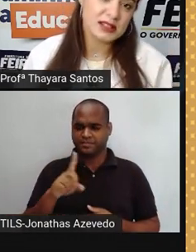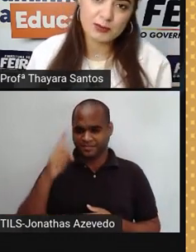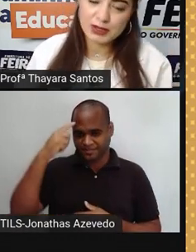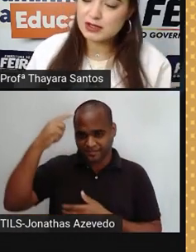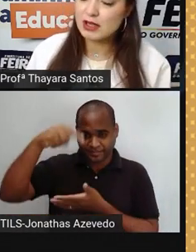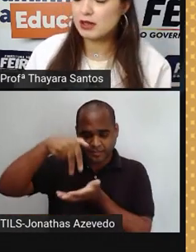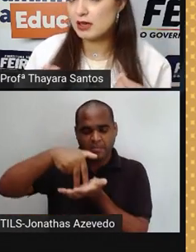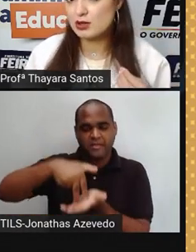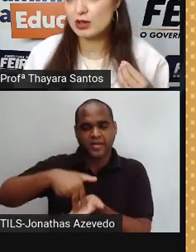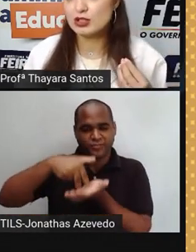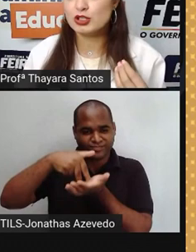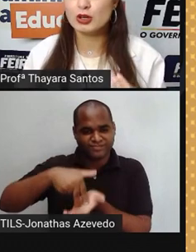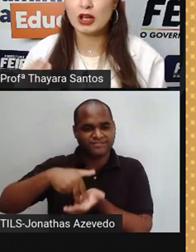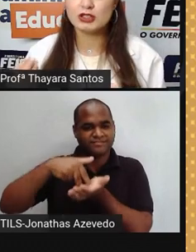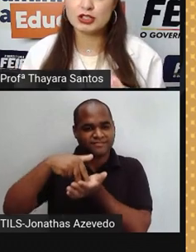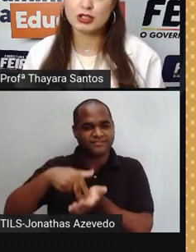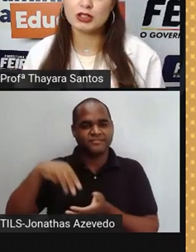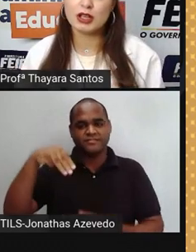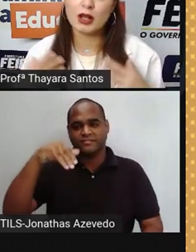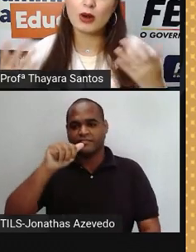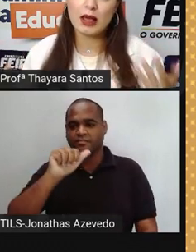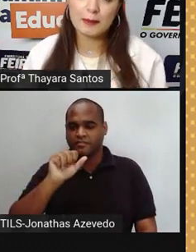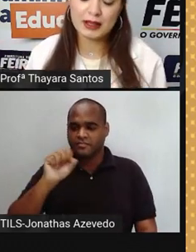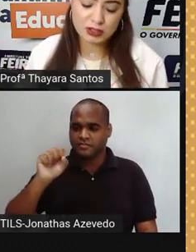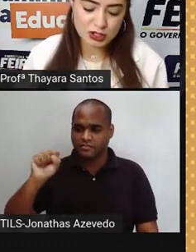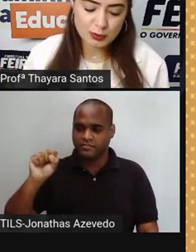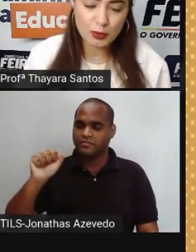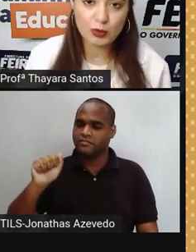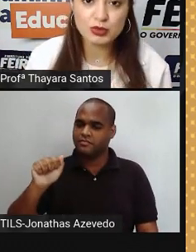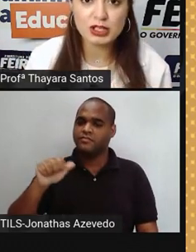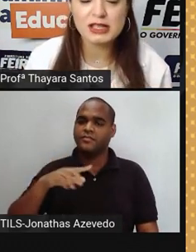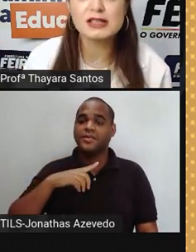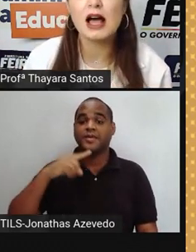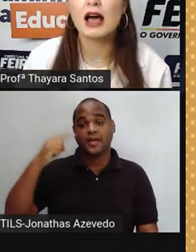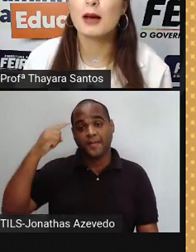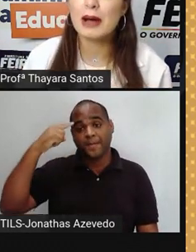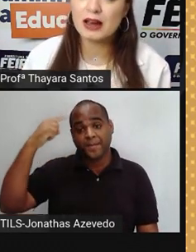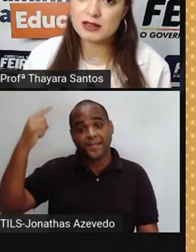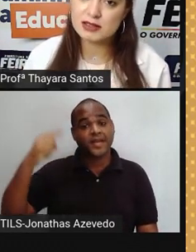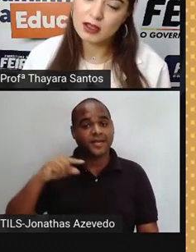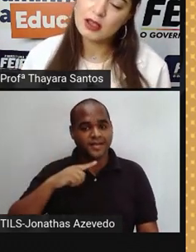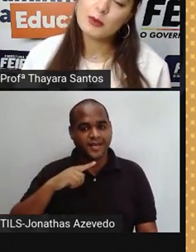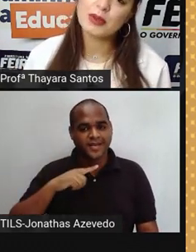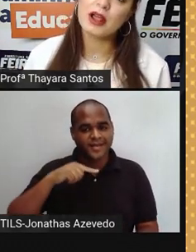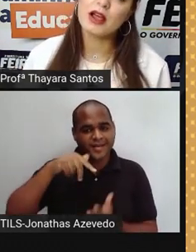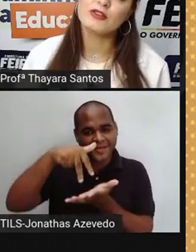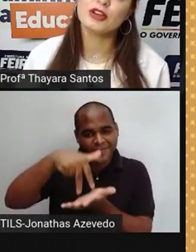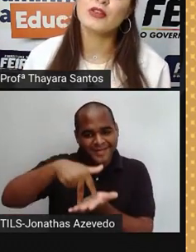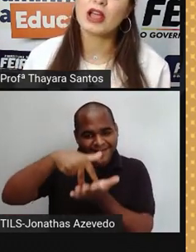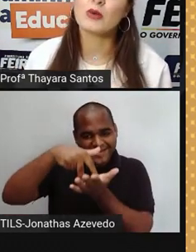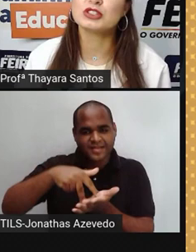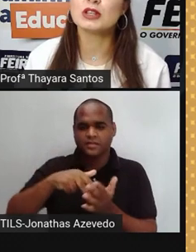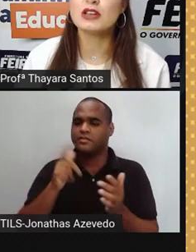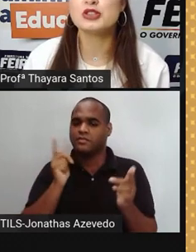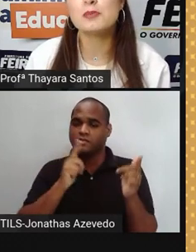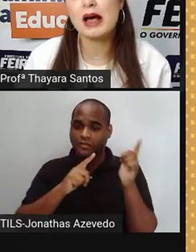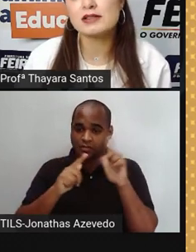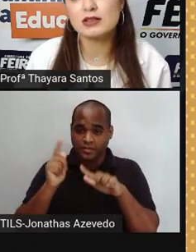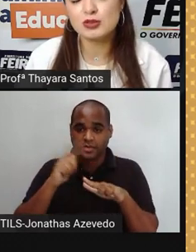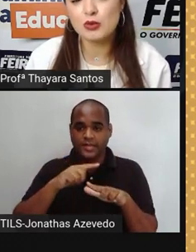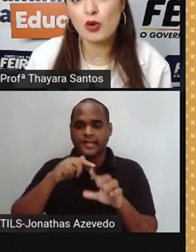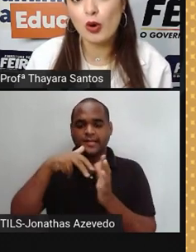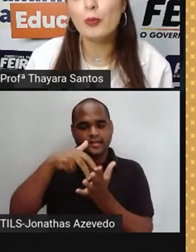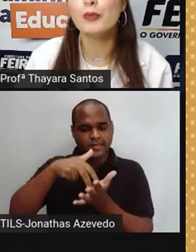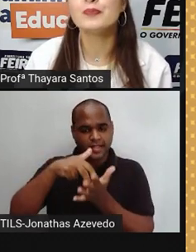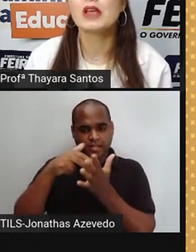é mais simples, né? É só a gente regularmente, a gente utiliza a balança para verificar a quantidade de